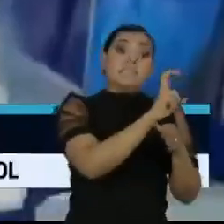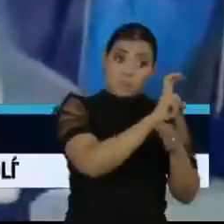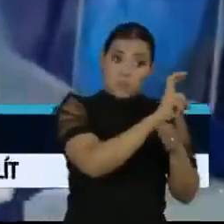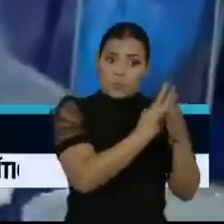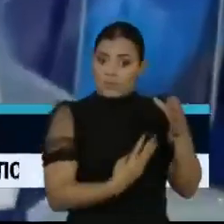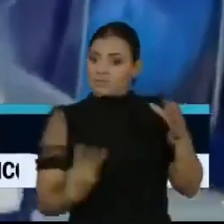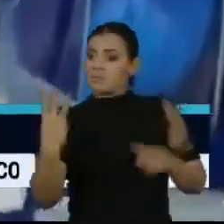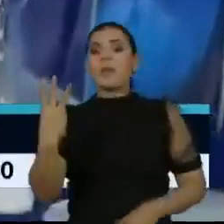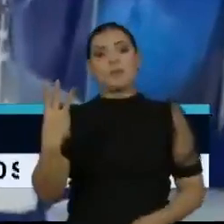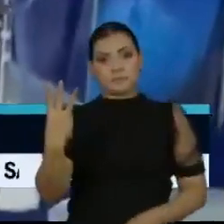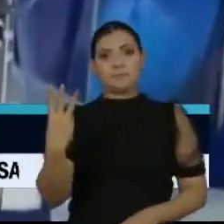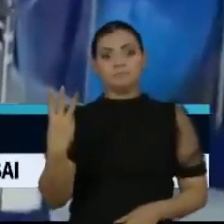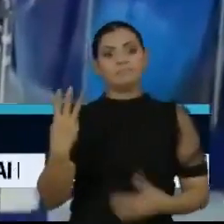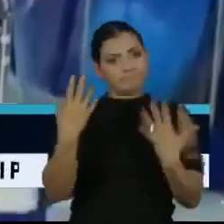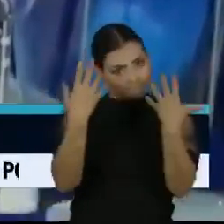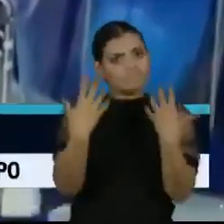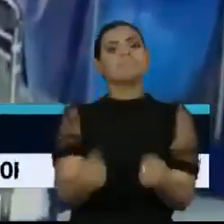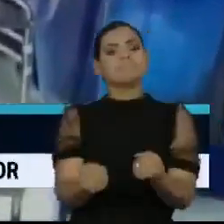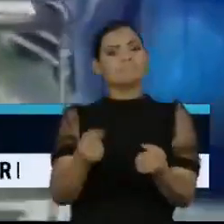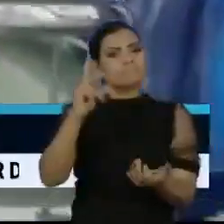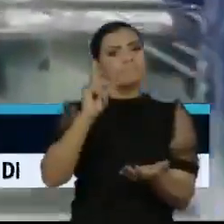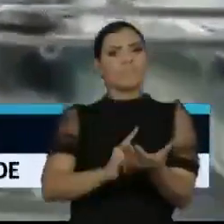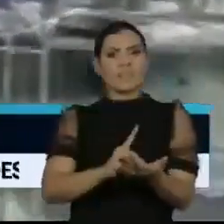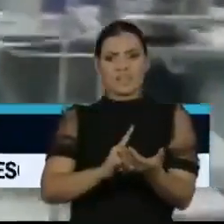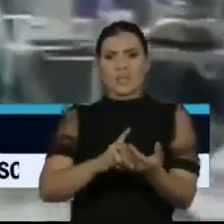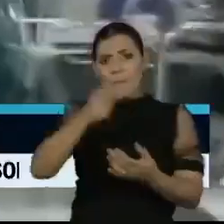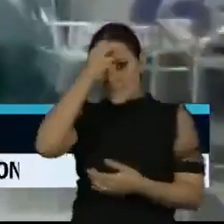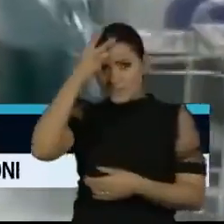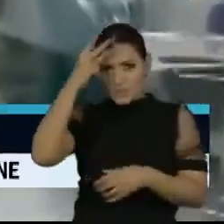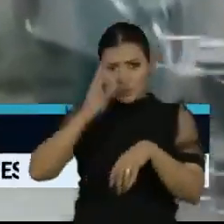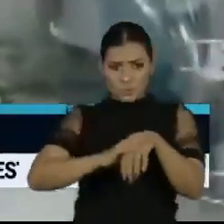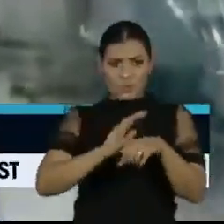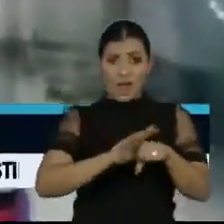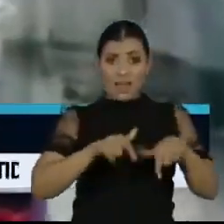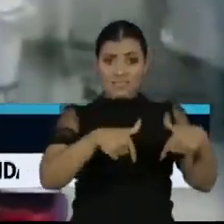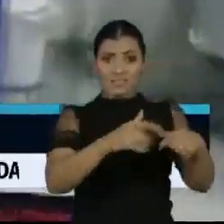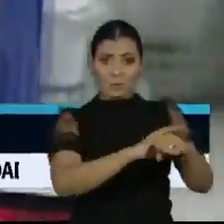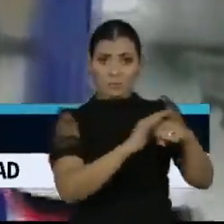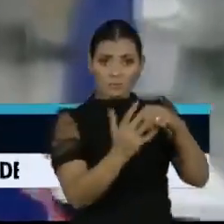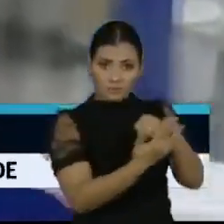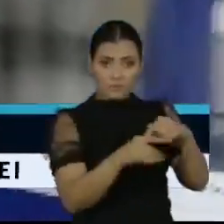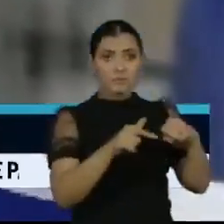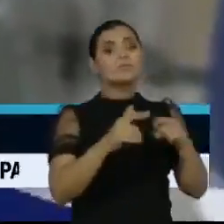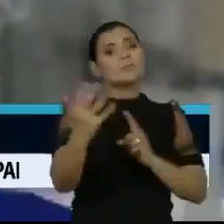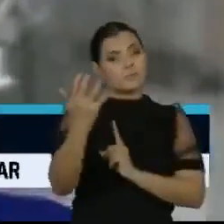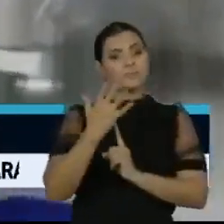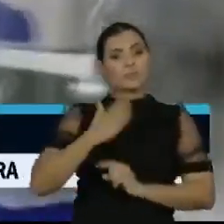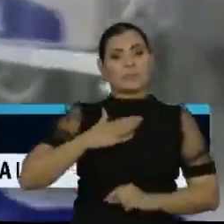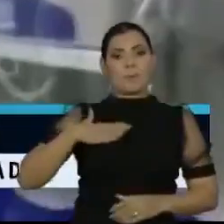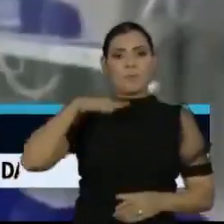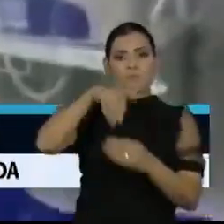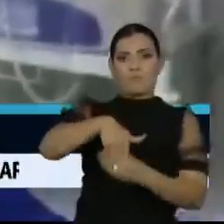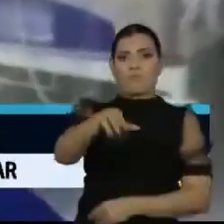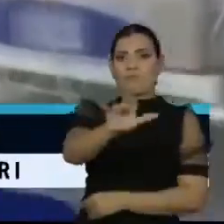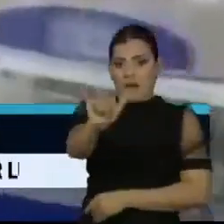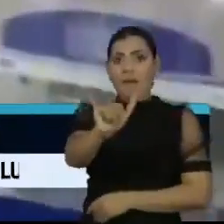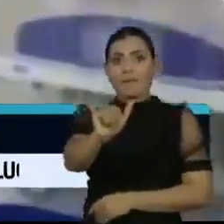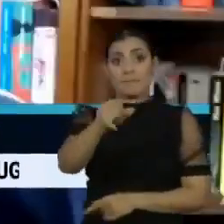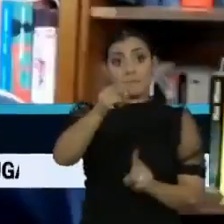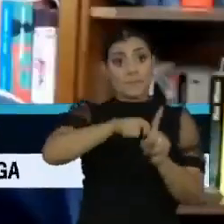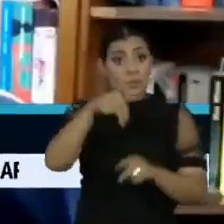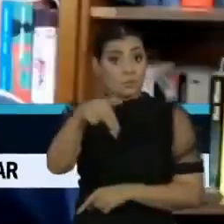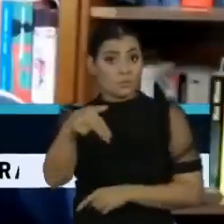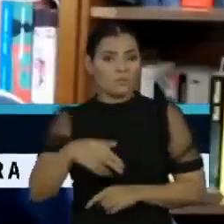brasileiros afirmam que as ações do município contra a covid-19 terá sim influência na votação em